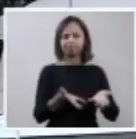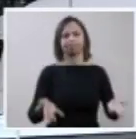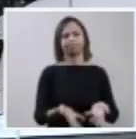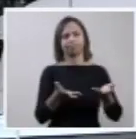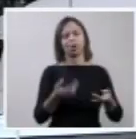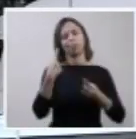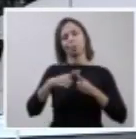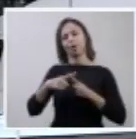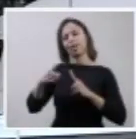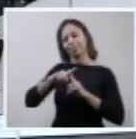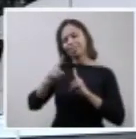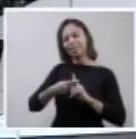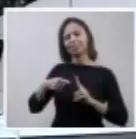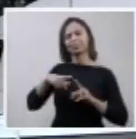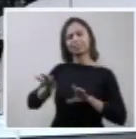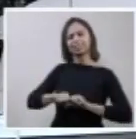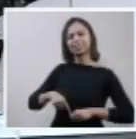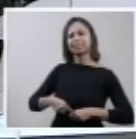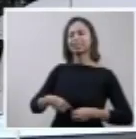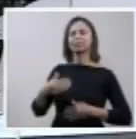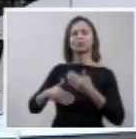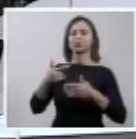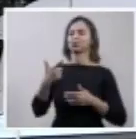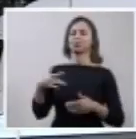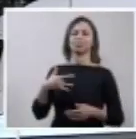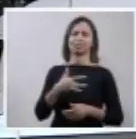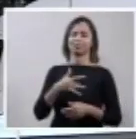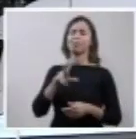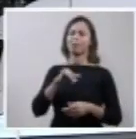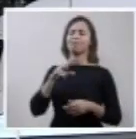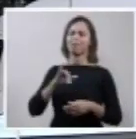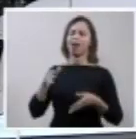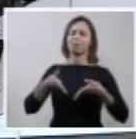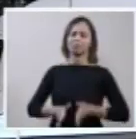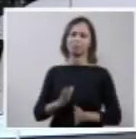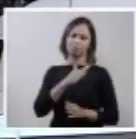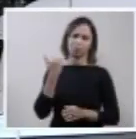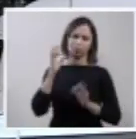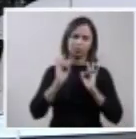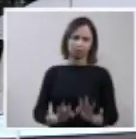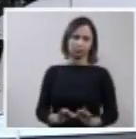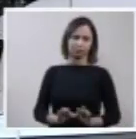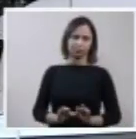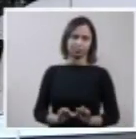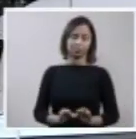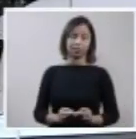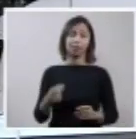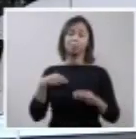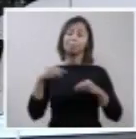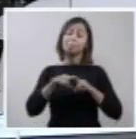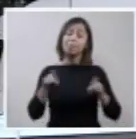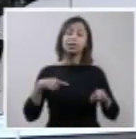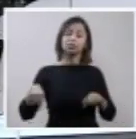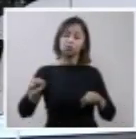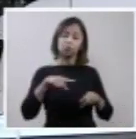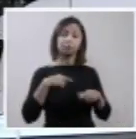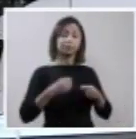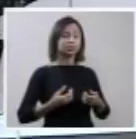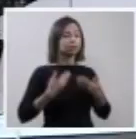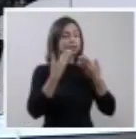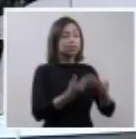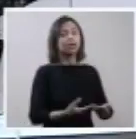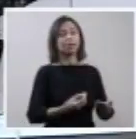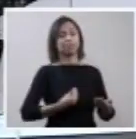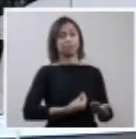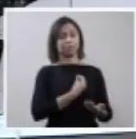certeza, não o desenvolvimento saudável, mas a morte inexorável. Garantir vida e saúde está longe do plano